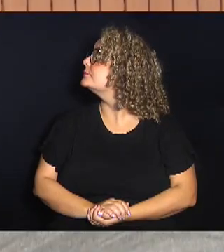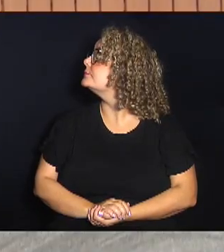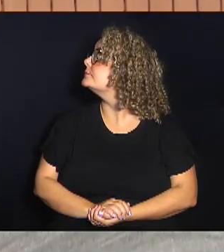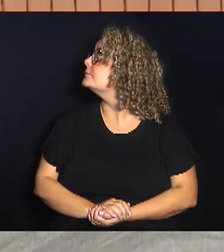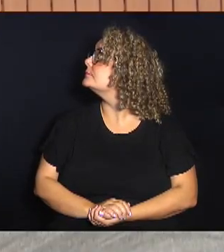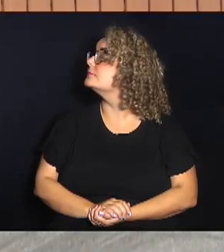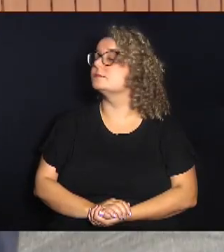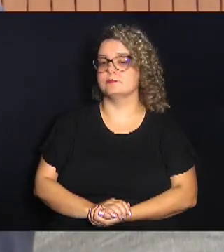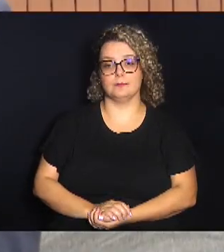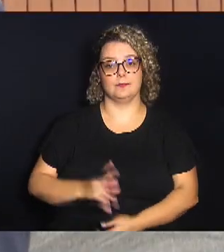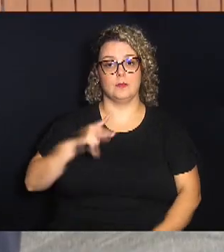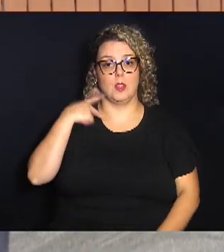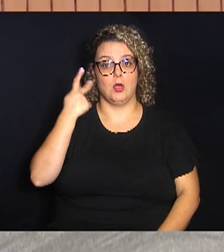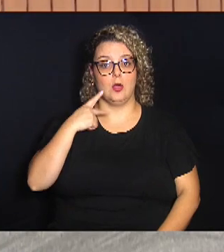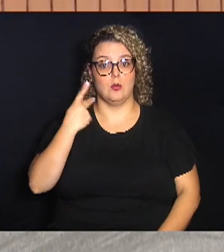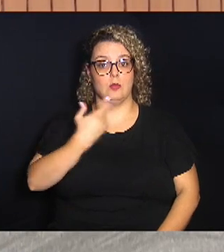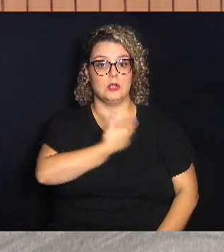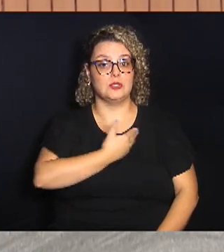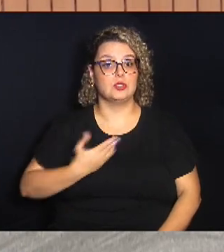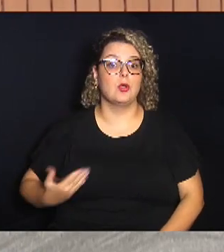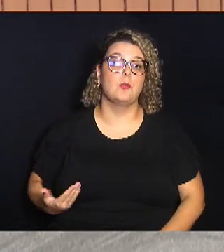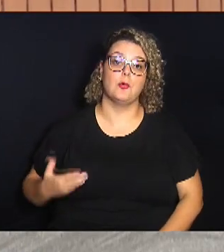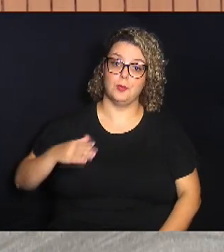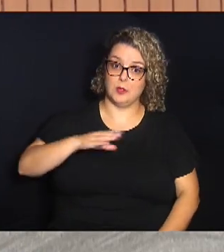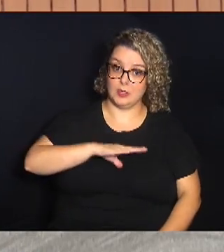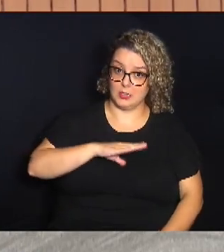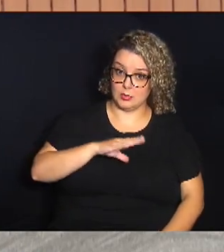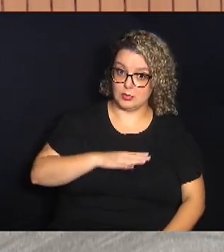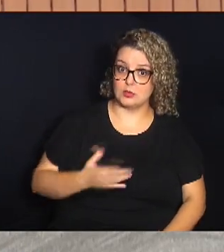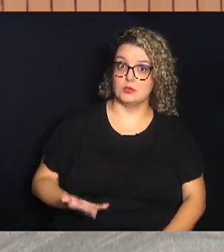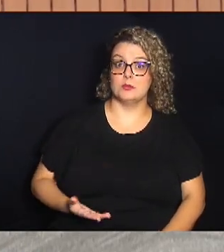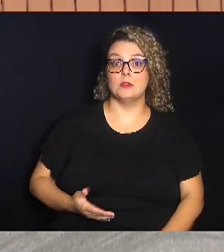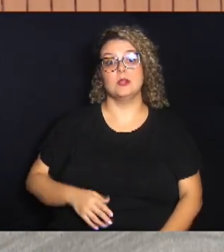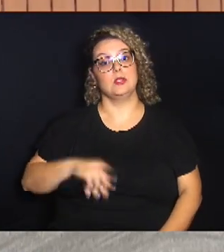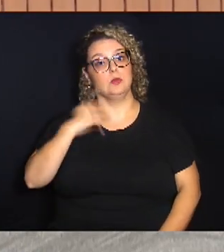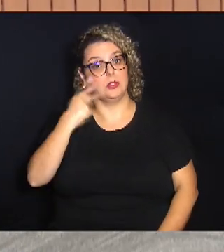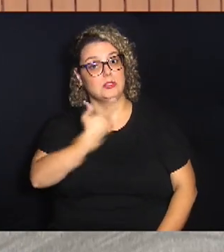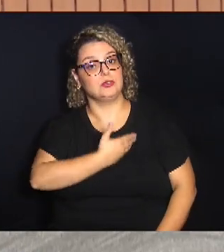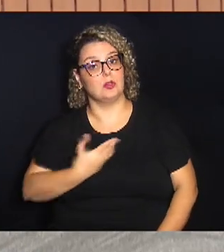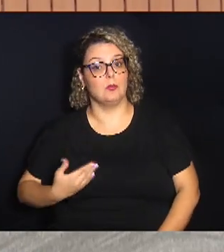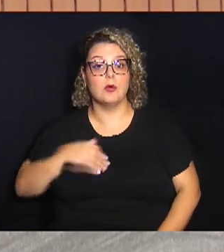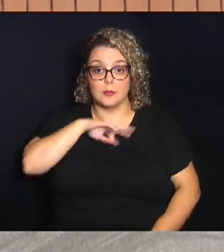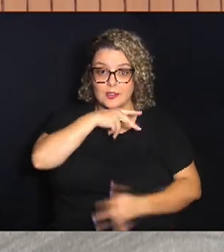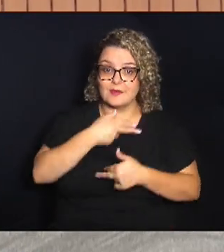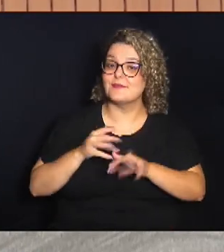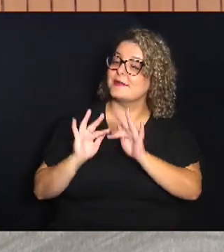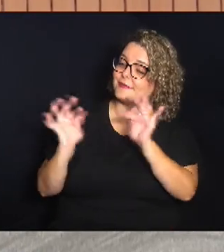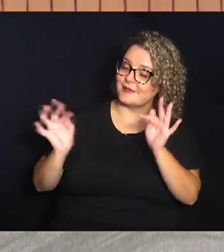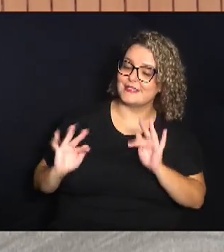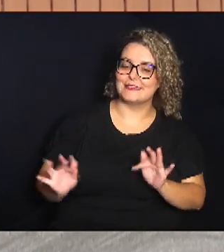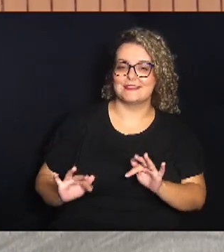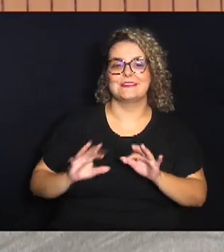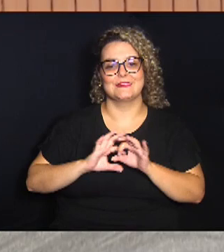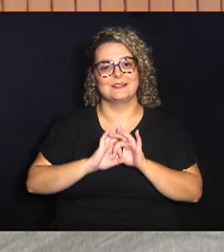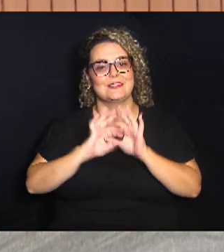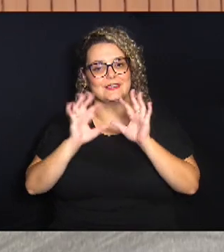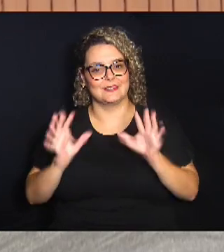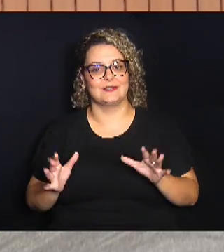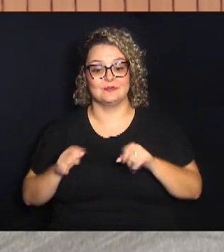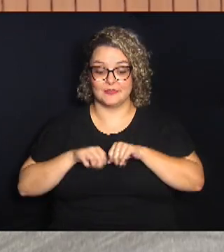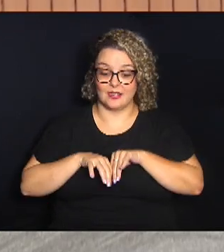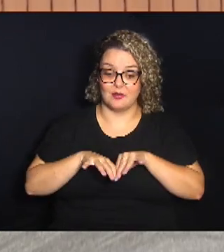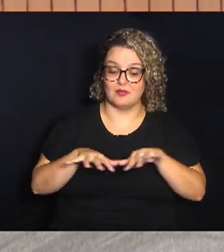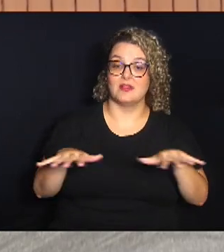Política pública municipal e política pública do animal. Então, fico feliz, onde vai permitir que amplie